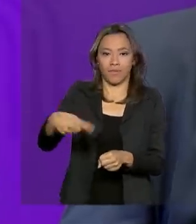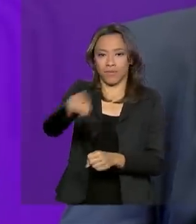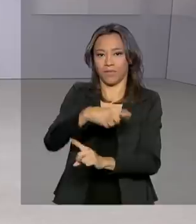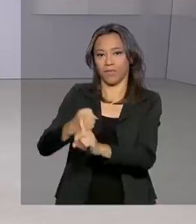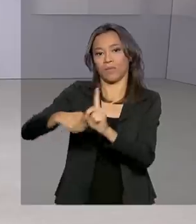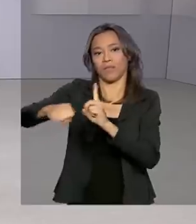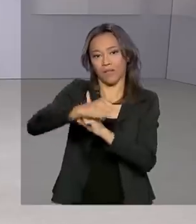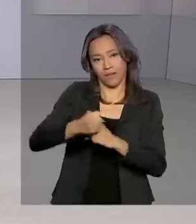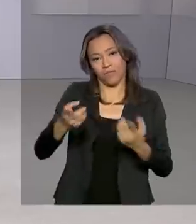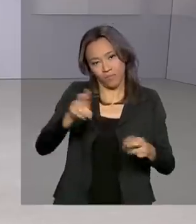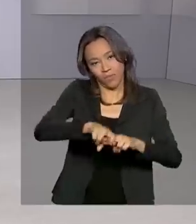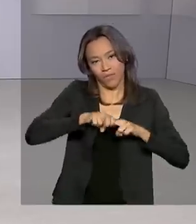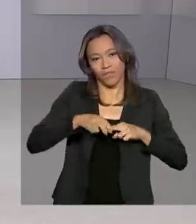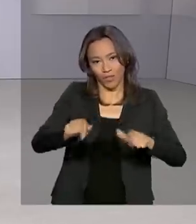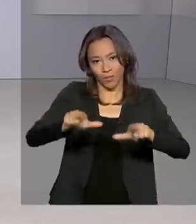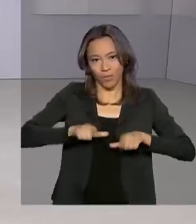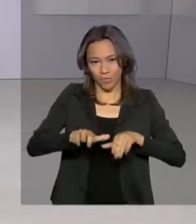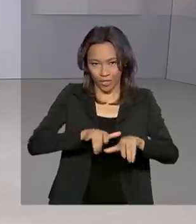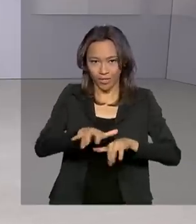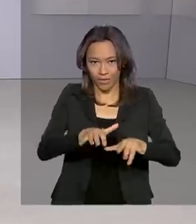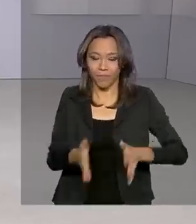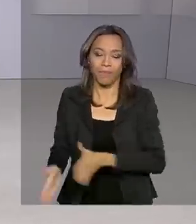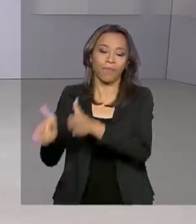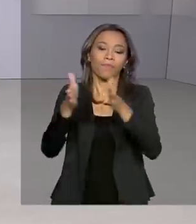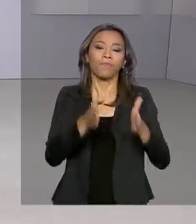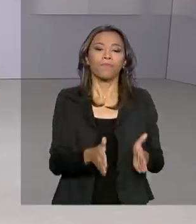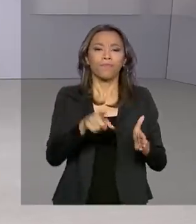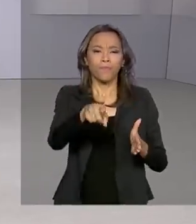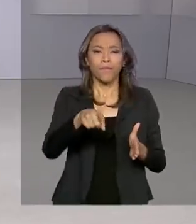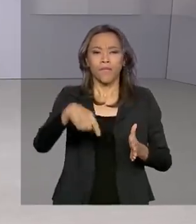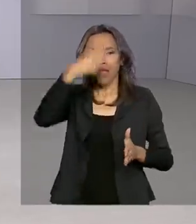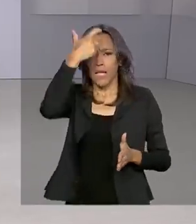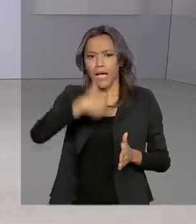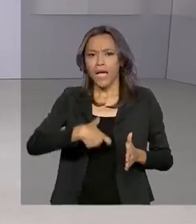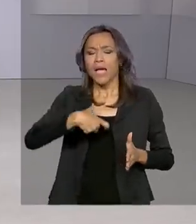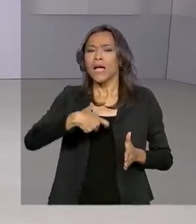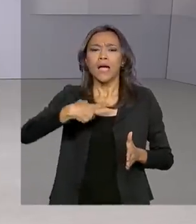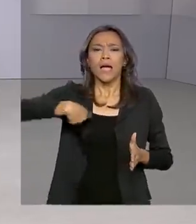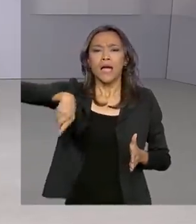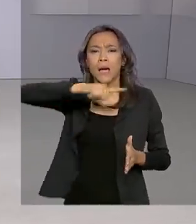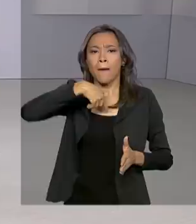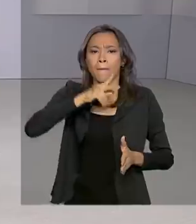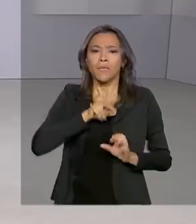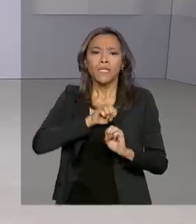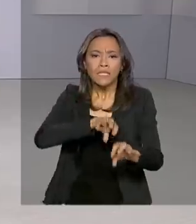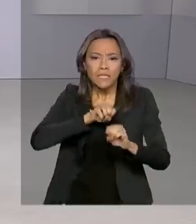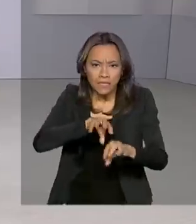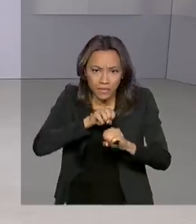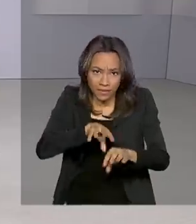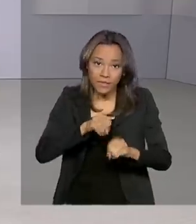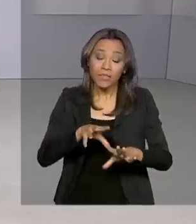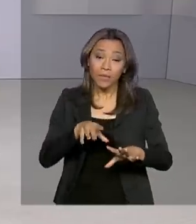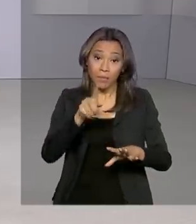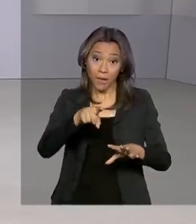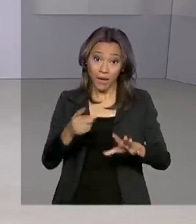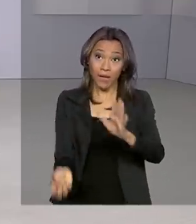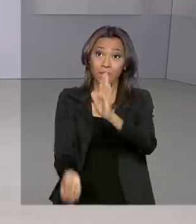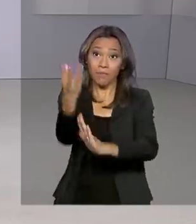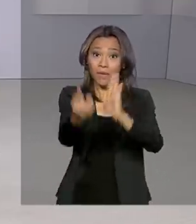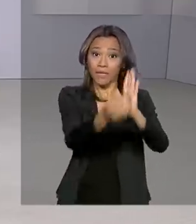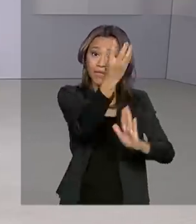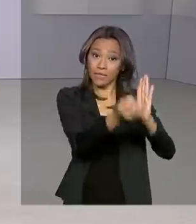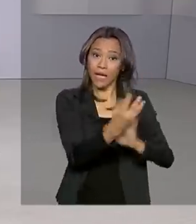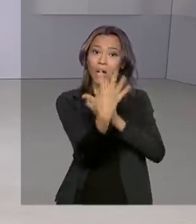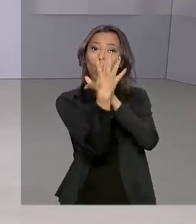diploma. Educadores de mais de 50 escolas selecionadas para implementar o modelo cívico-militar a